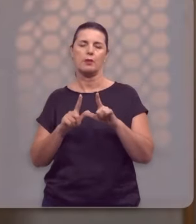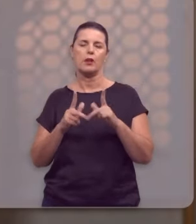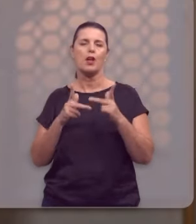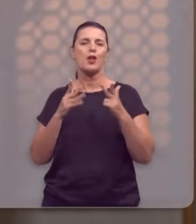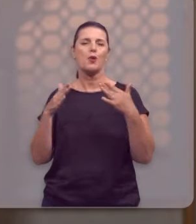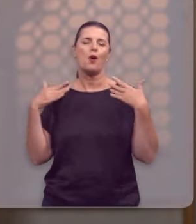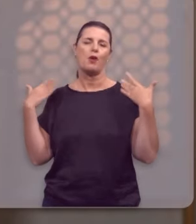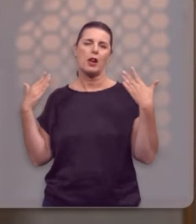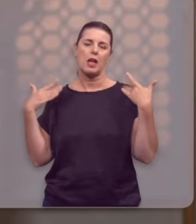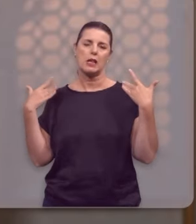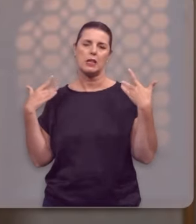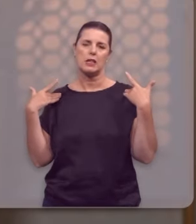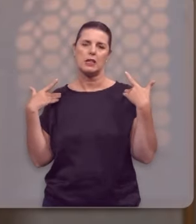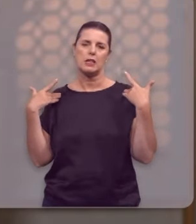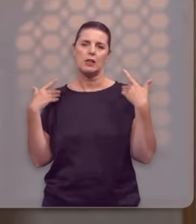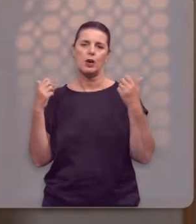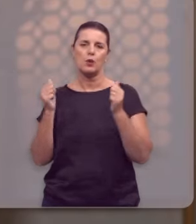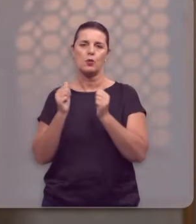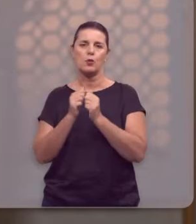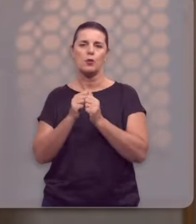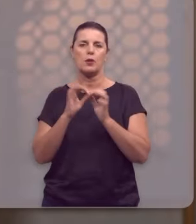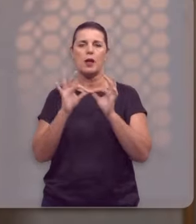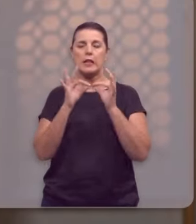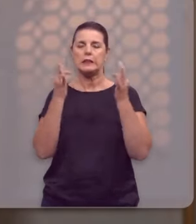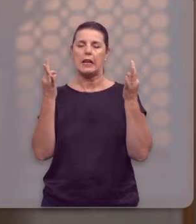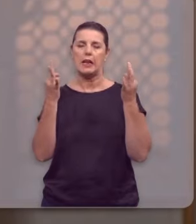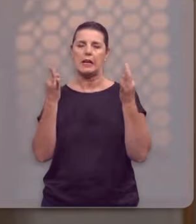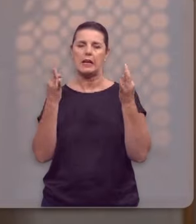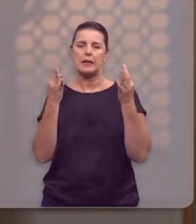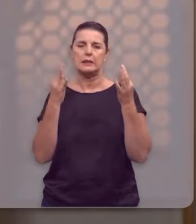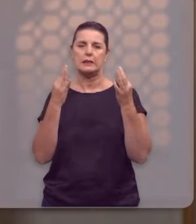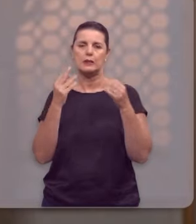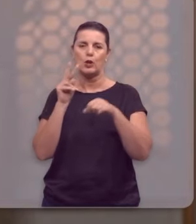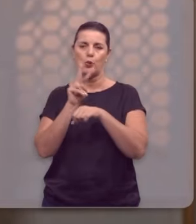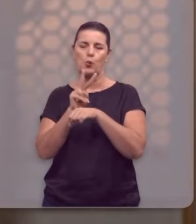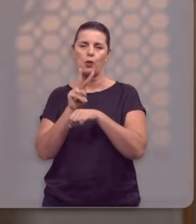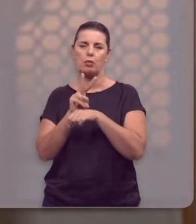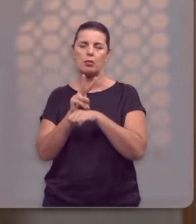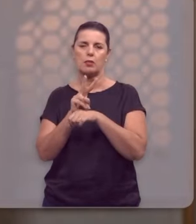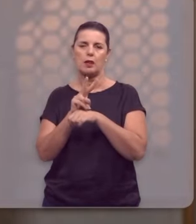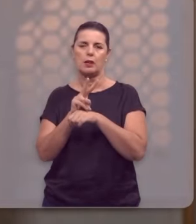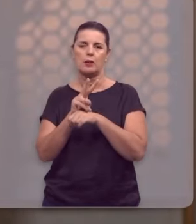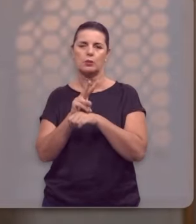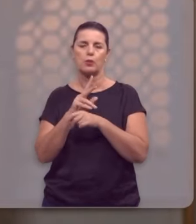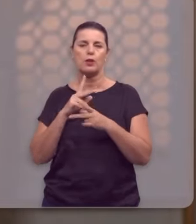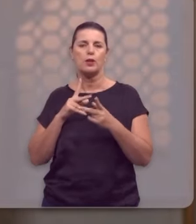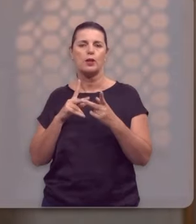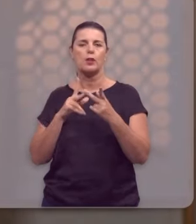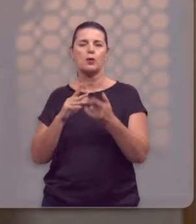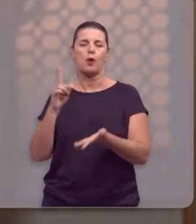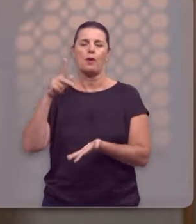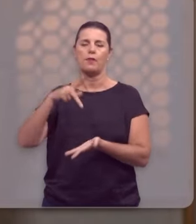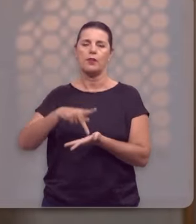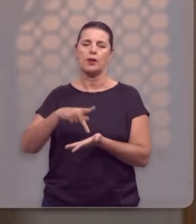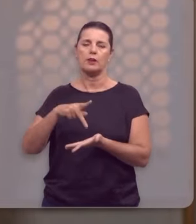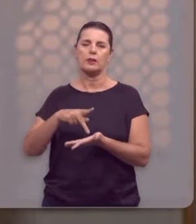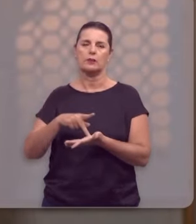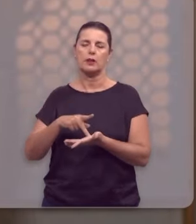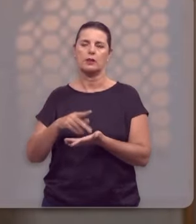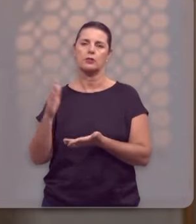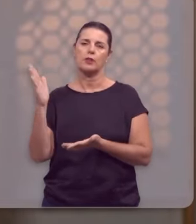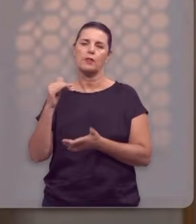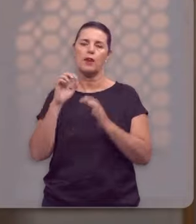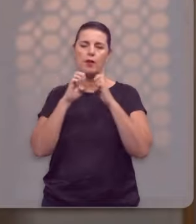com a mesma alegria, com a mesma excelência, com o mesmo zelo e com a mesma verdade que